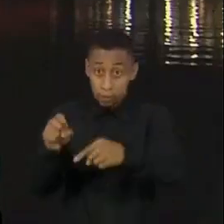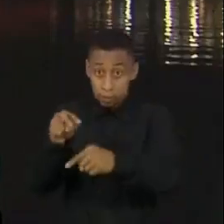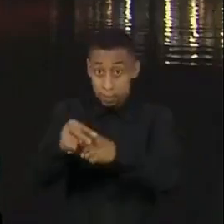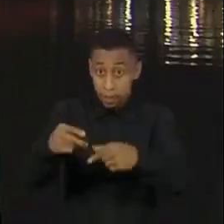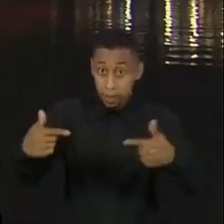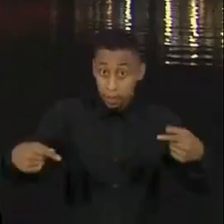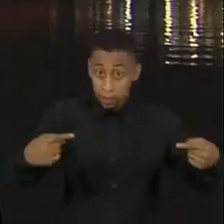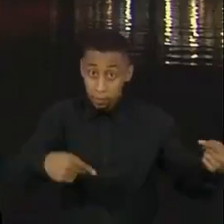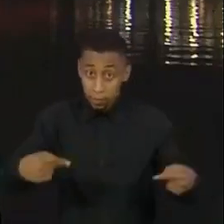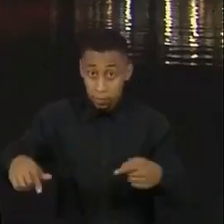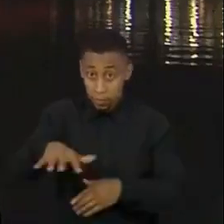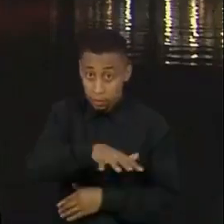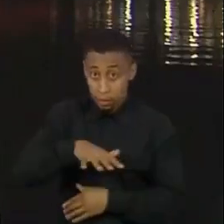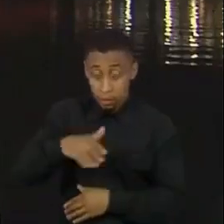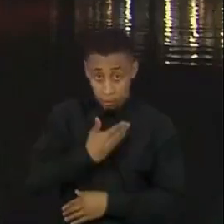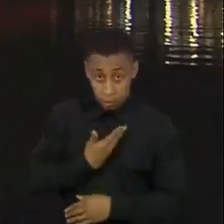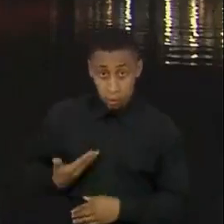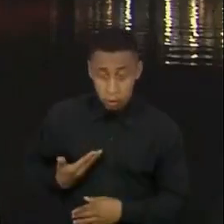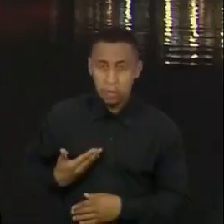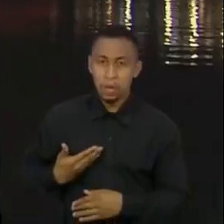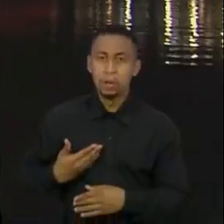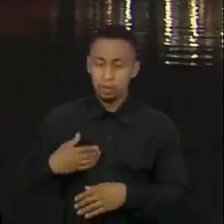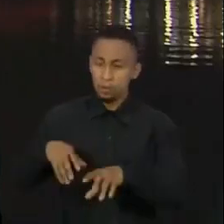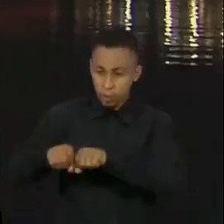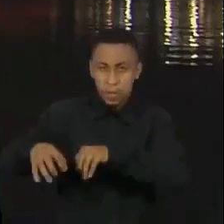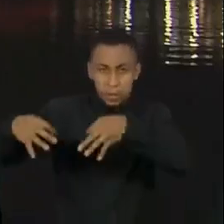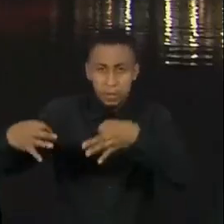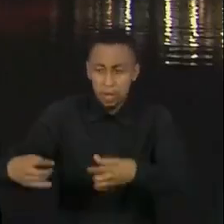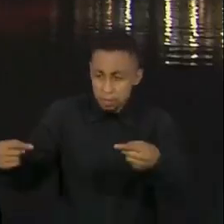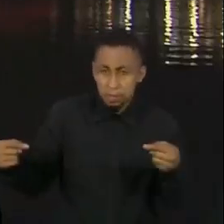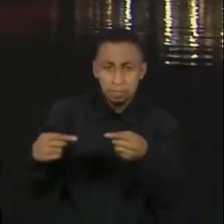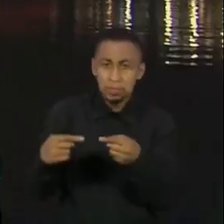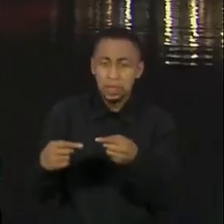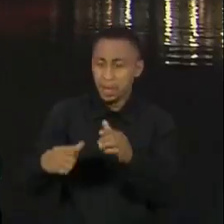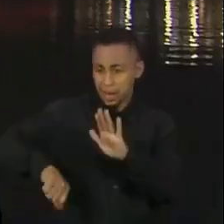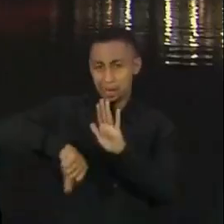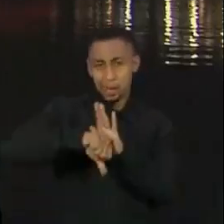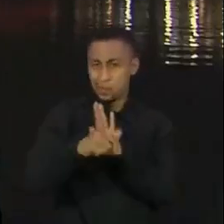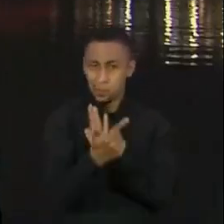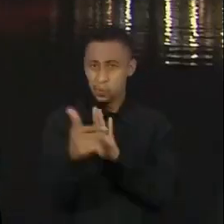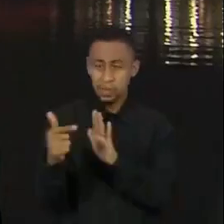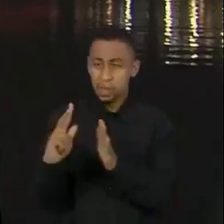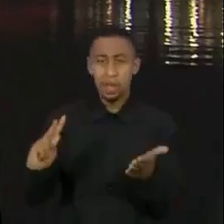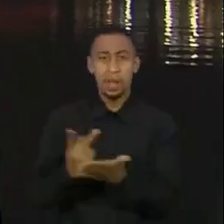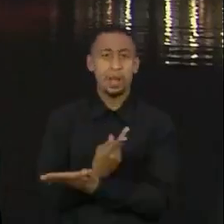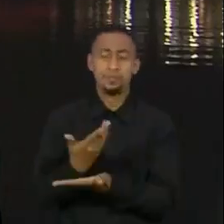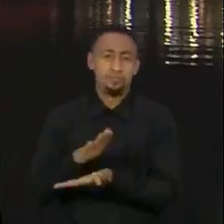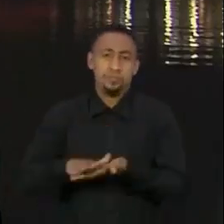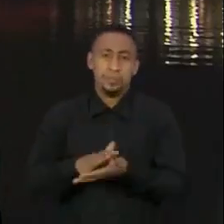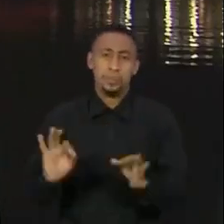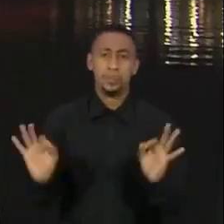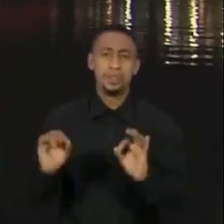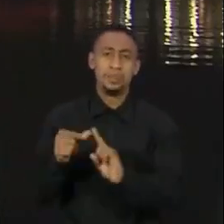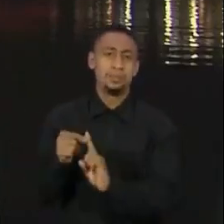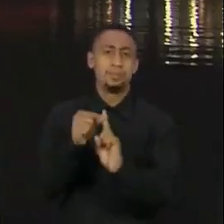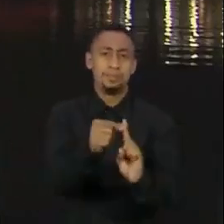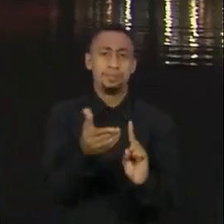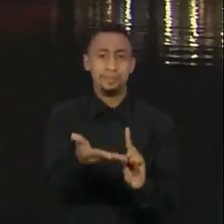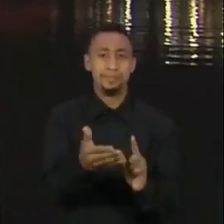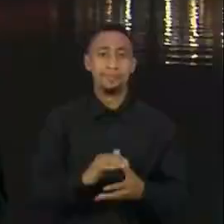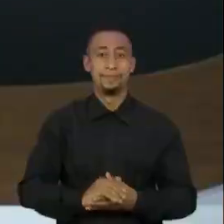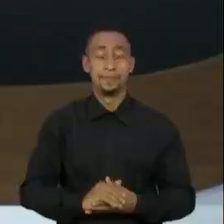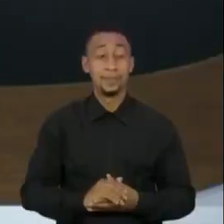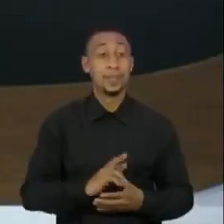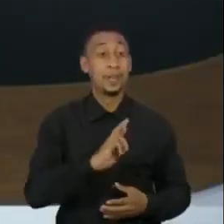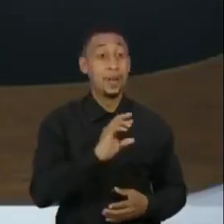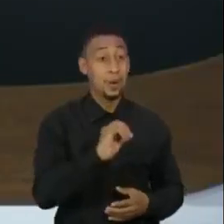públicos preenchem esses requisitos. Portanto, não vejo nada de irregular nesses processos de nomeação. Acho que a